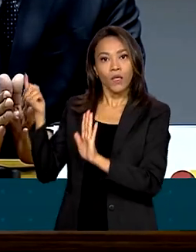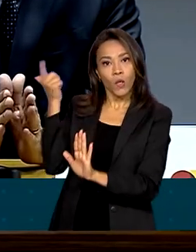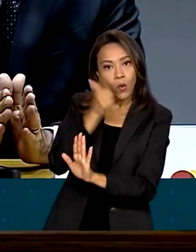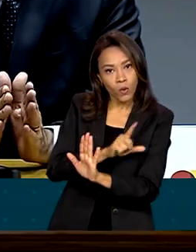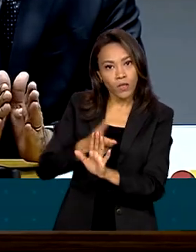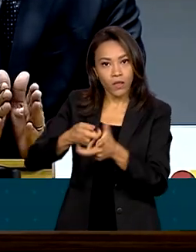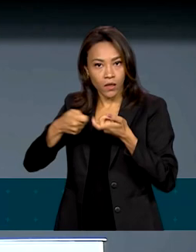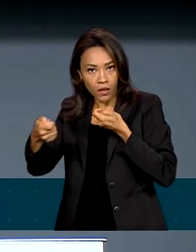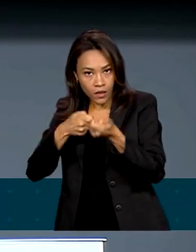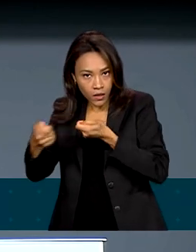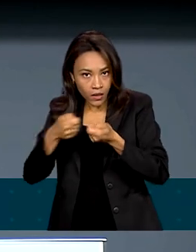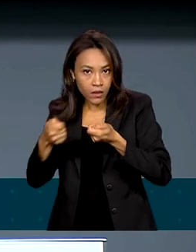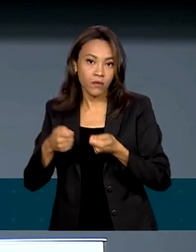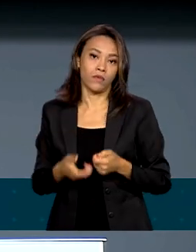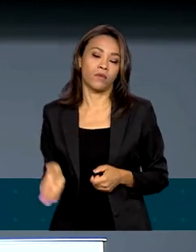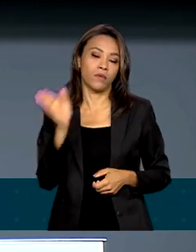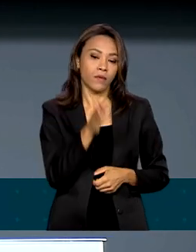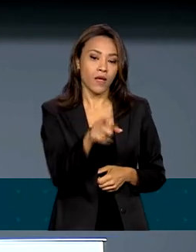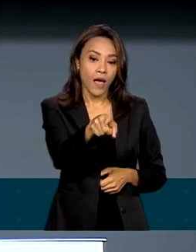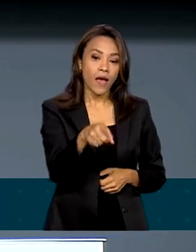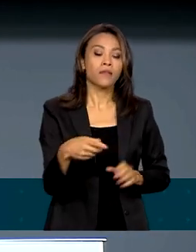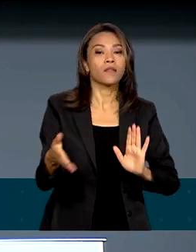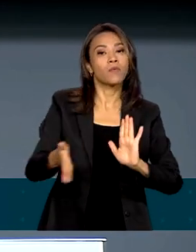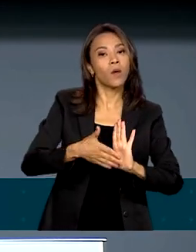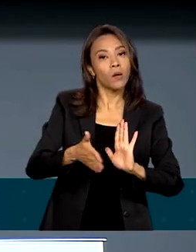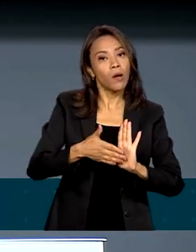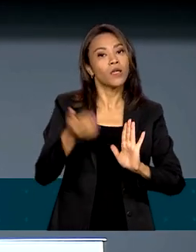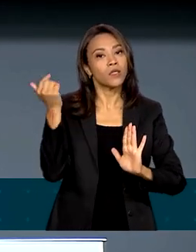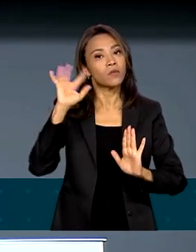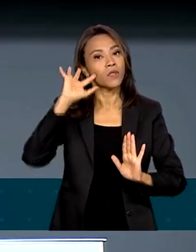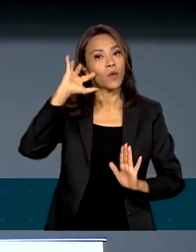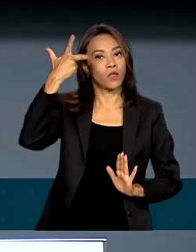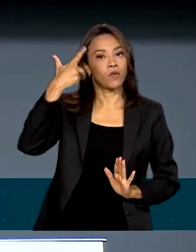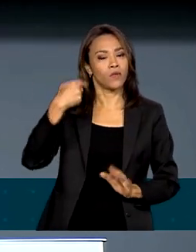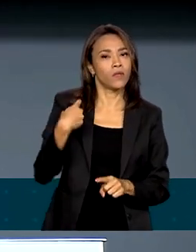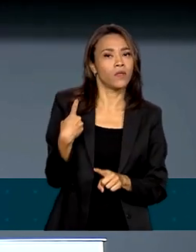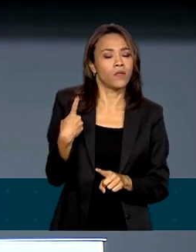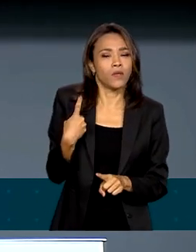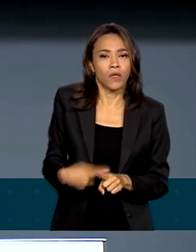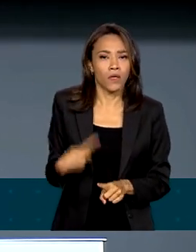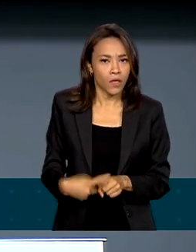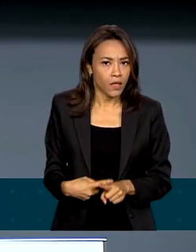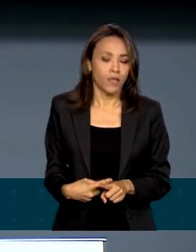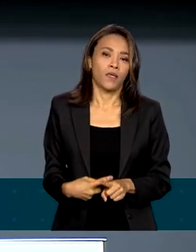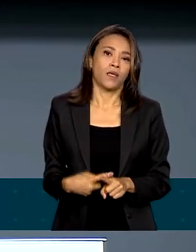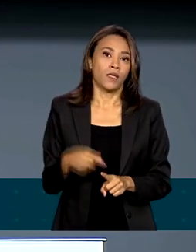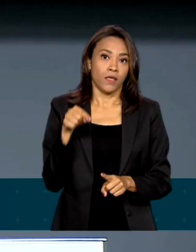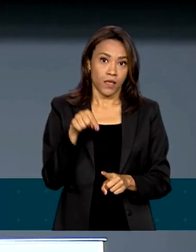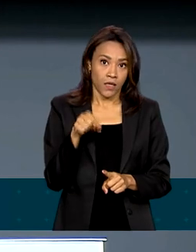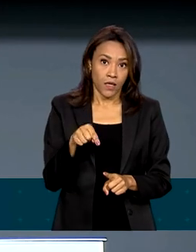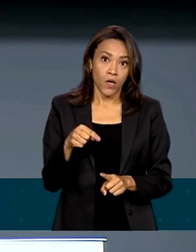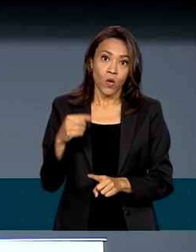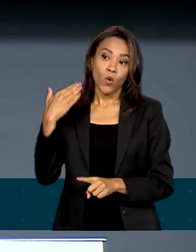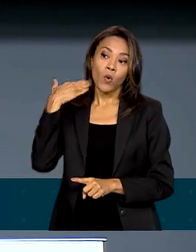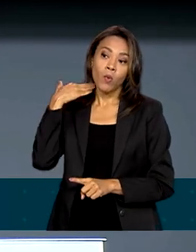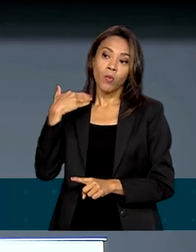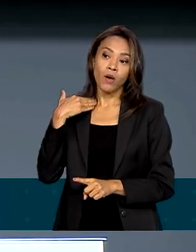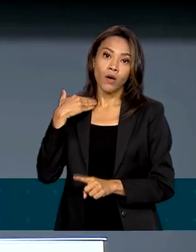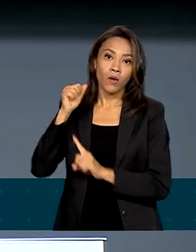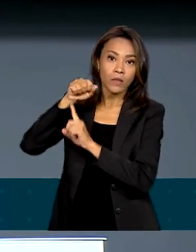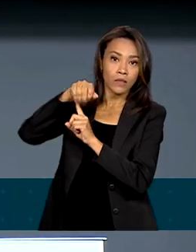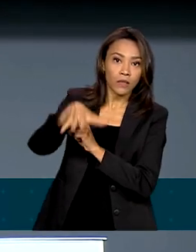equilíbrio fiscal. Essas medidas estão sendo tomadas, inclusive porque na ata do próprio Banco Central